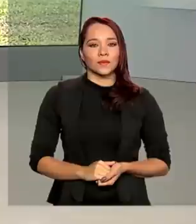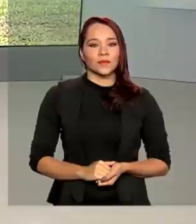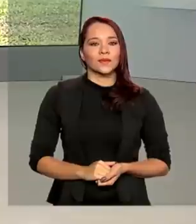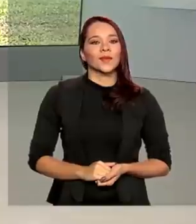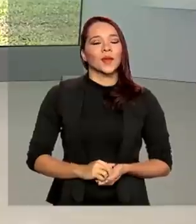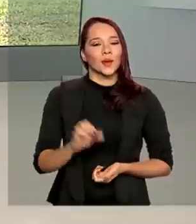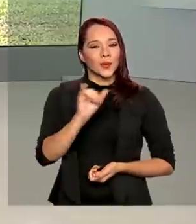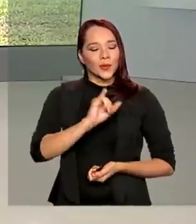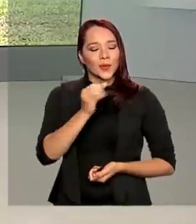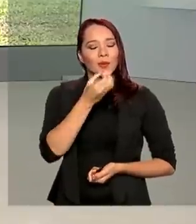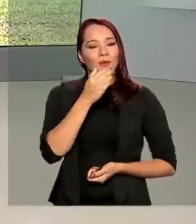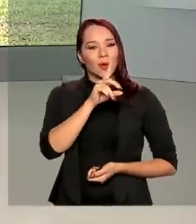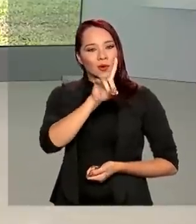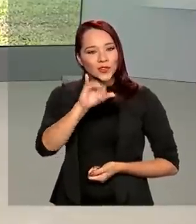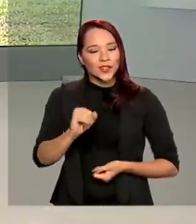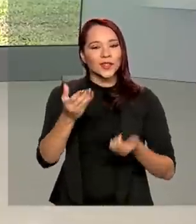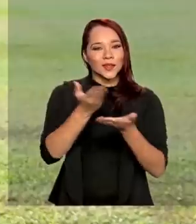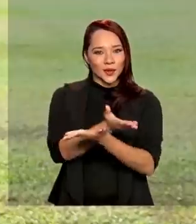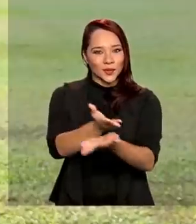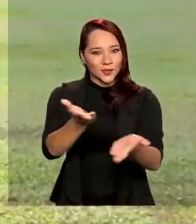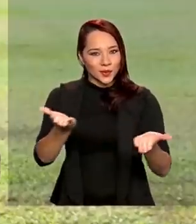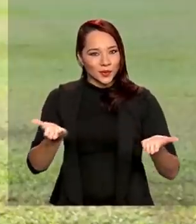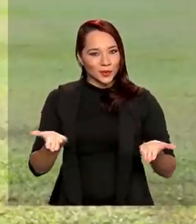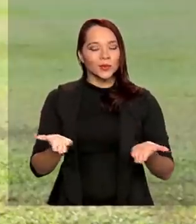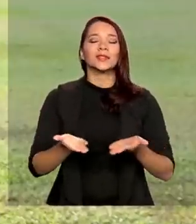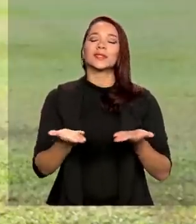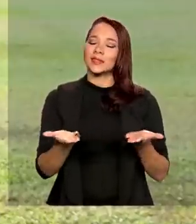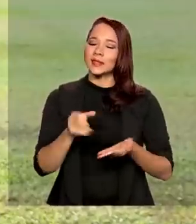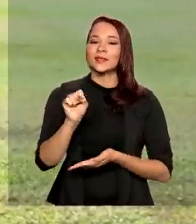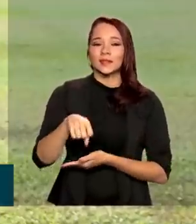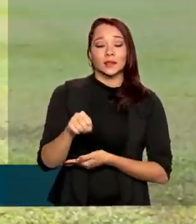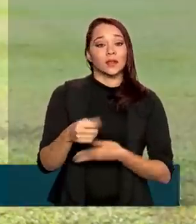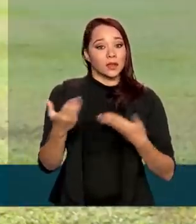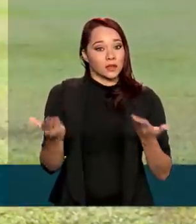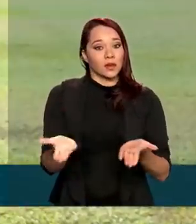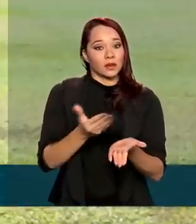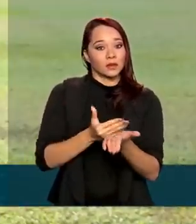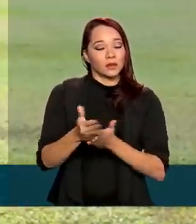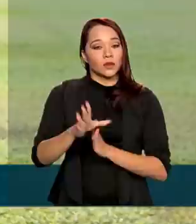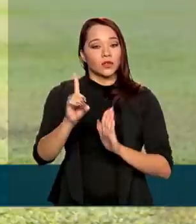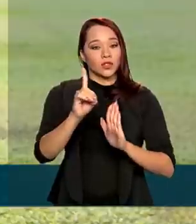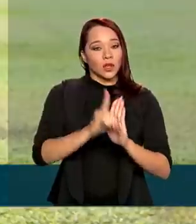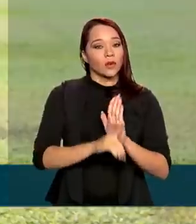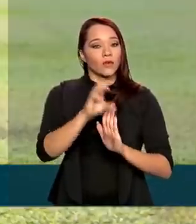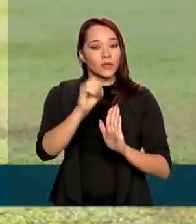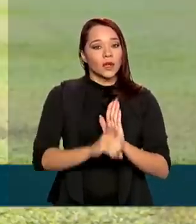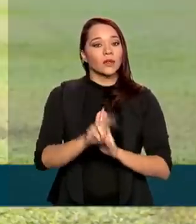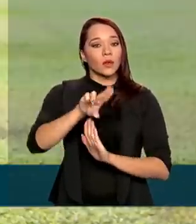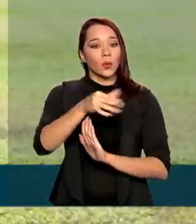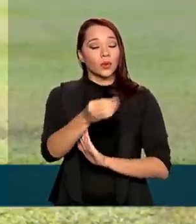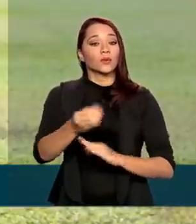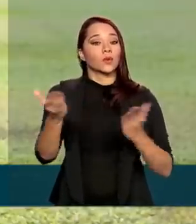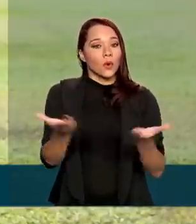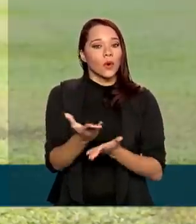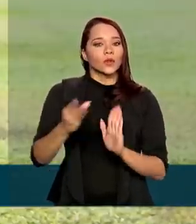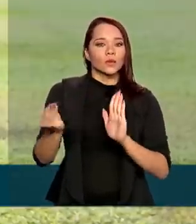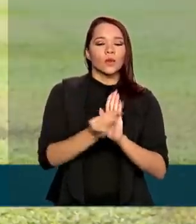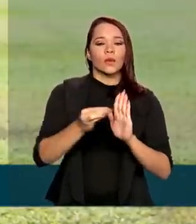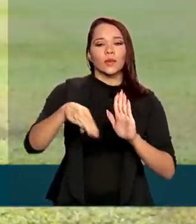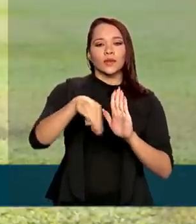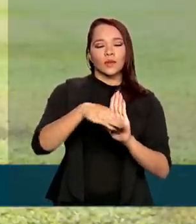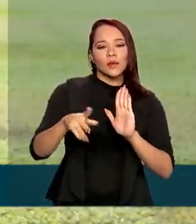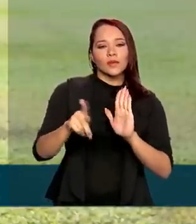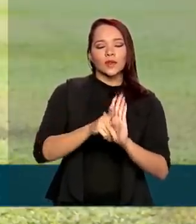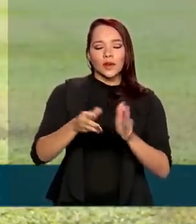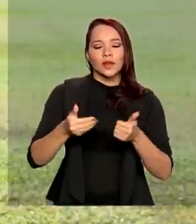Oi, Renata. Bom dia pra você. Bom dia a todos. É isso mesmo. Já está no Diário Oficial da União de hoje a medida provisória